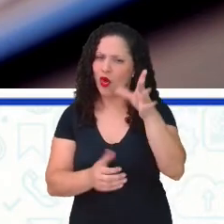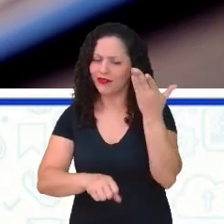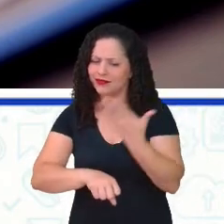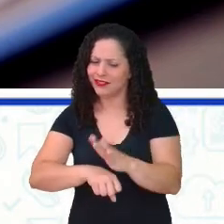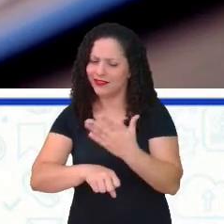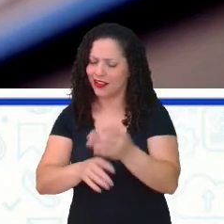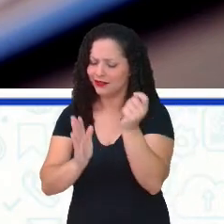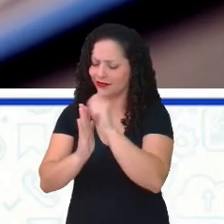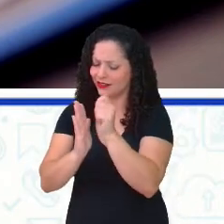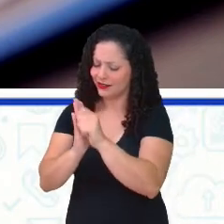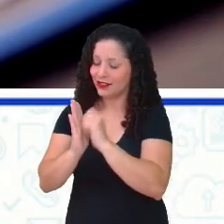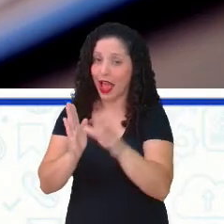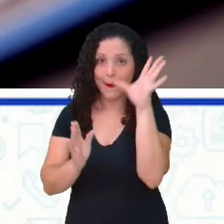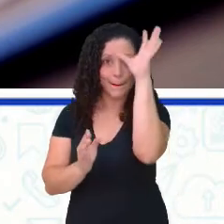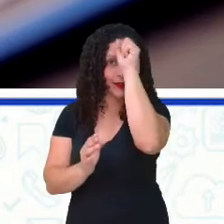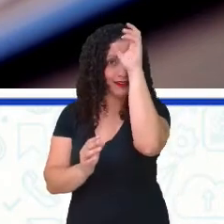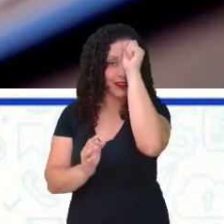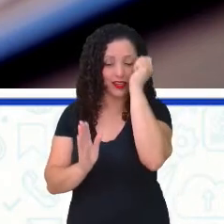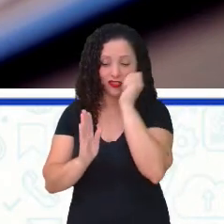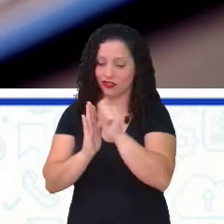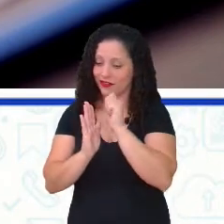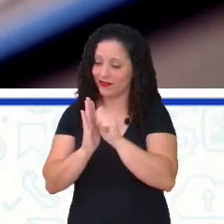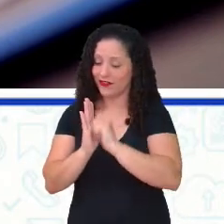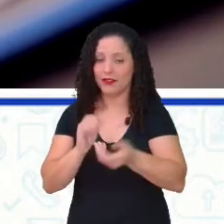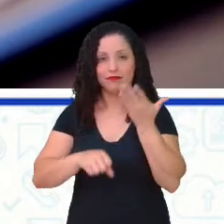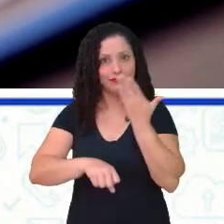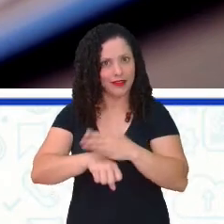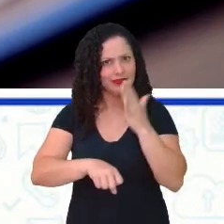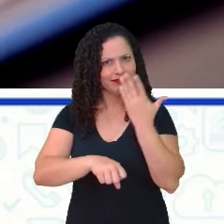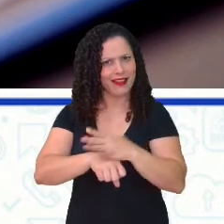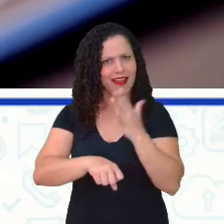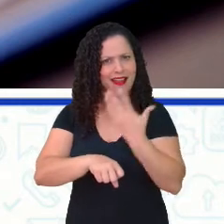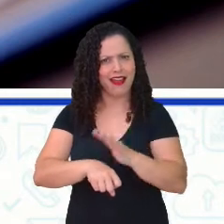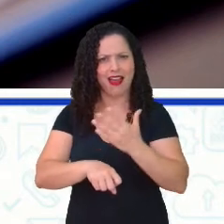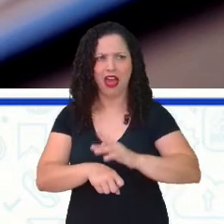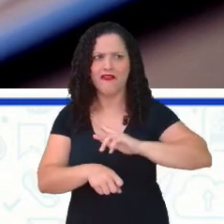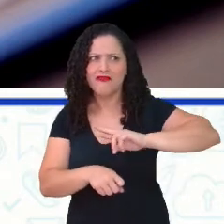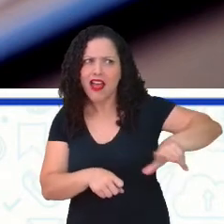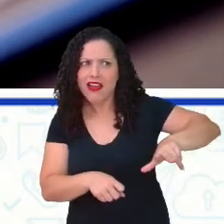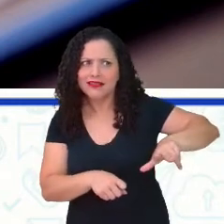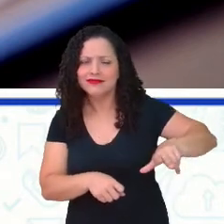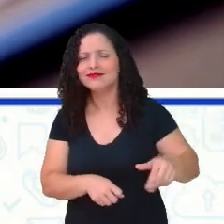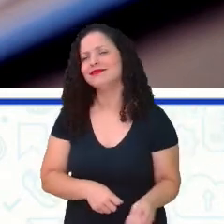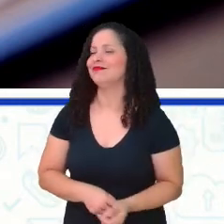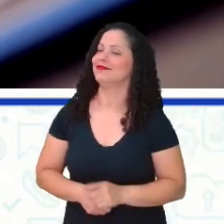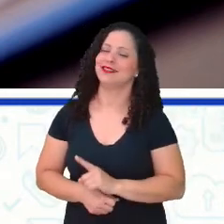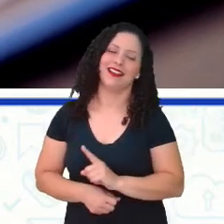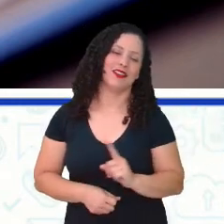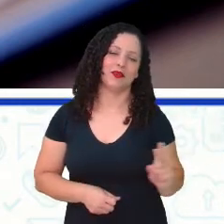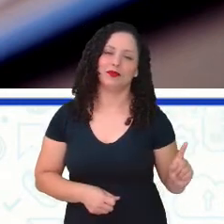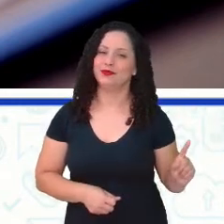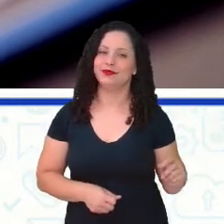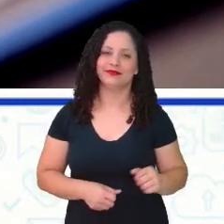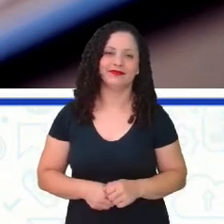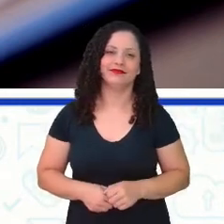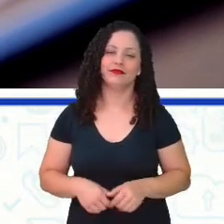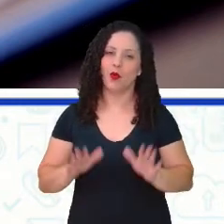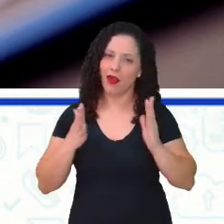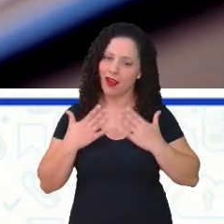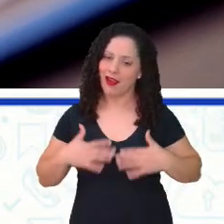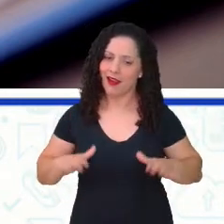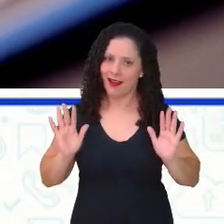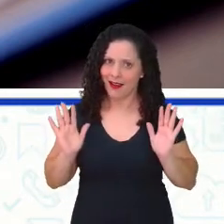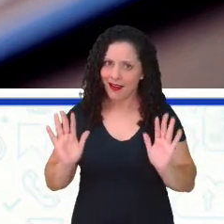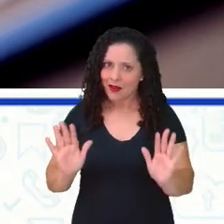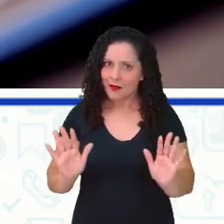só aprende a escrever escrevendo. Não tem outra forma, minha gente. Então, não se desespere.